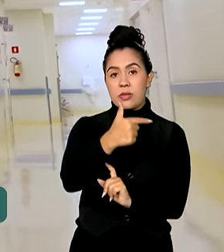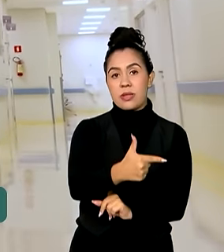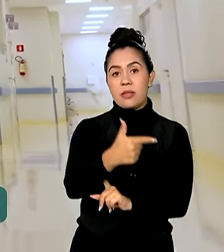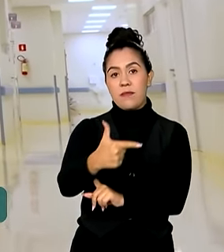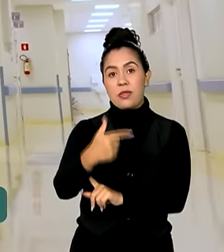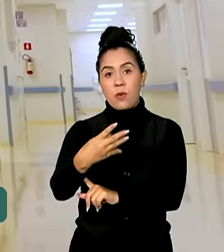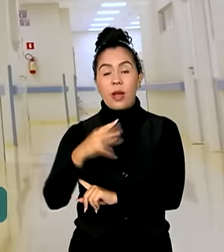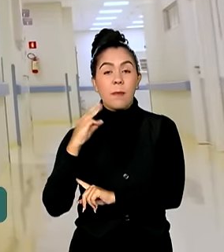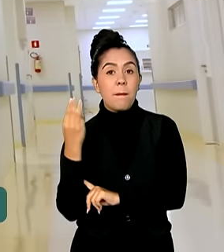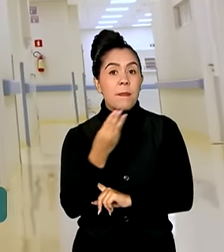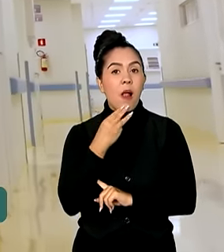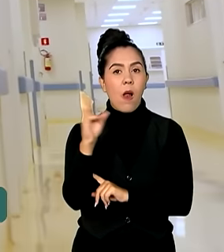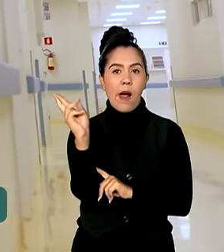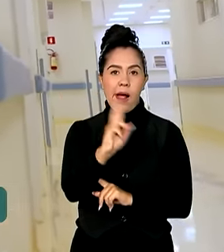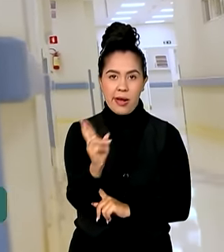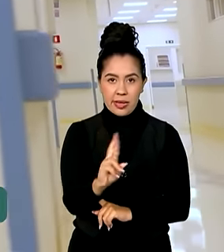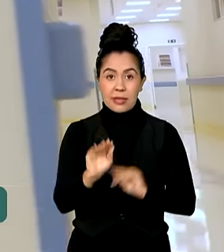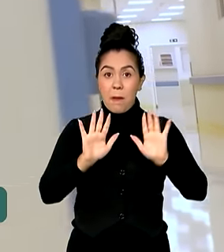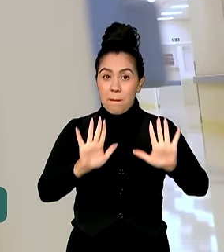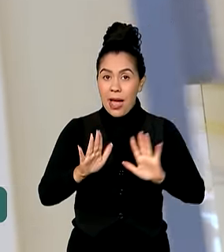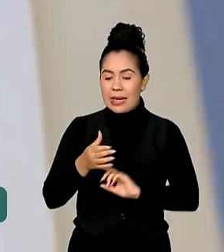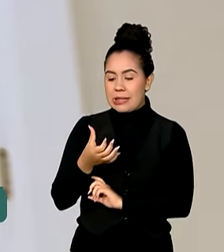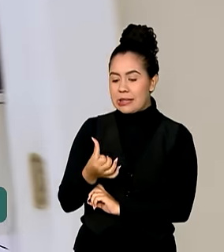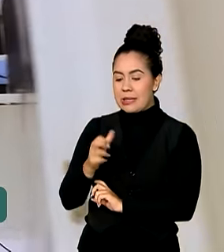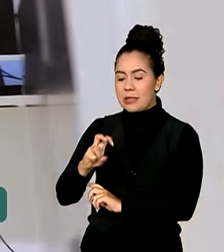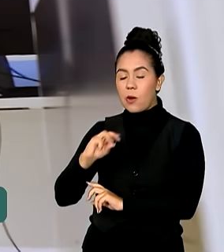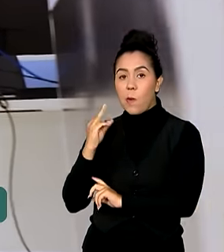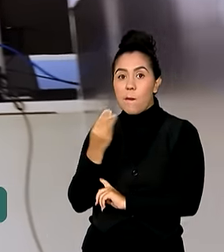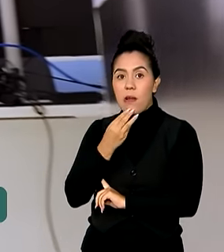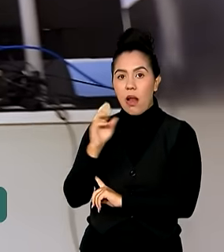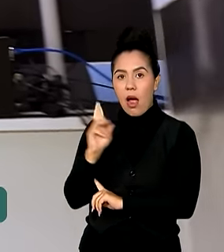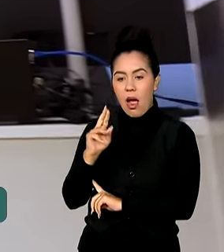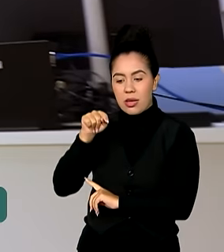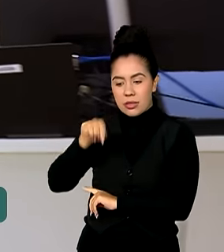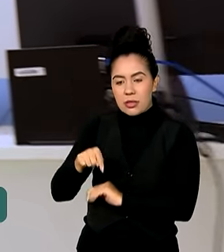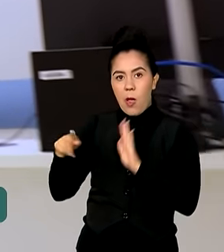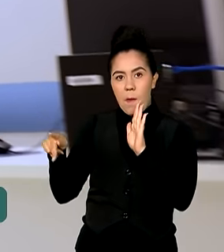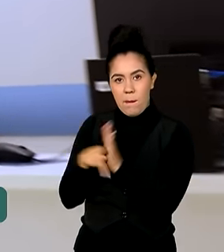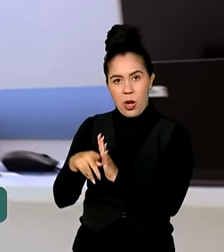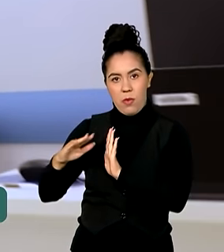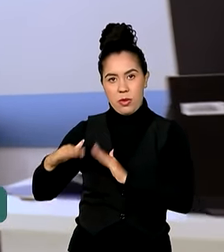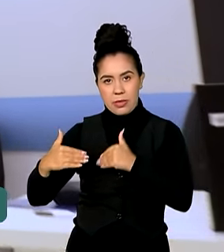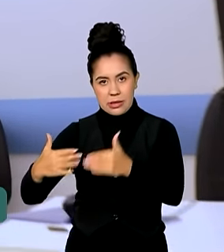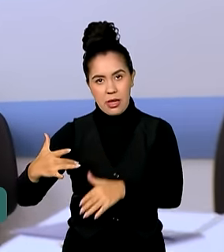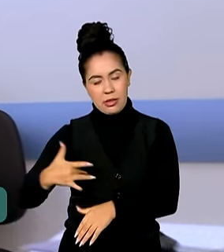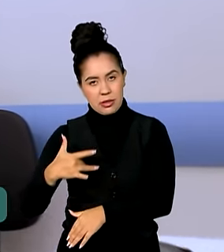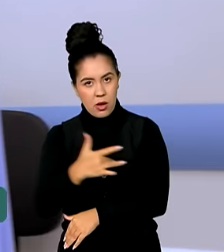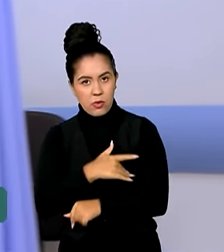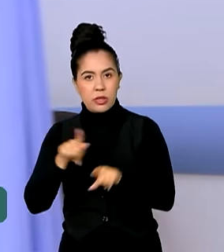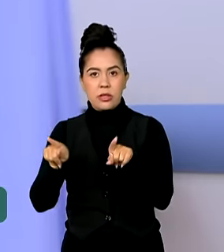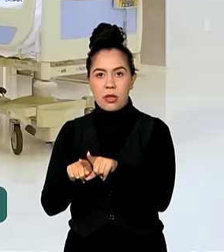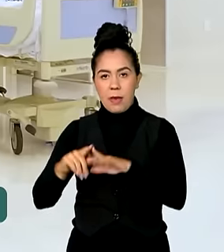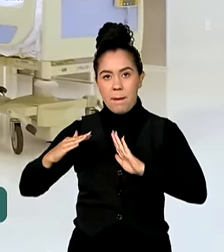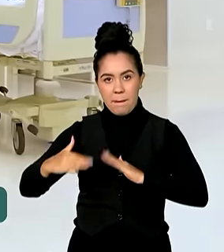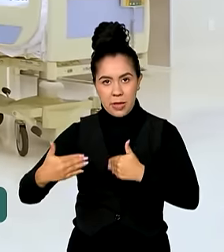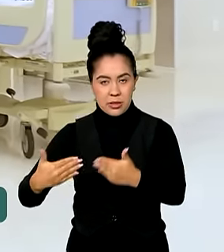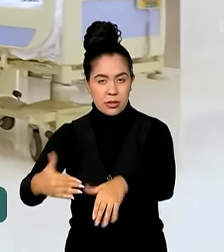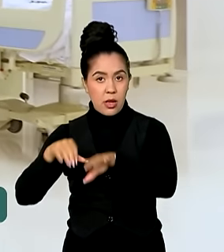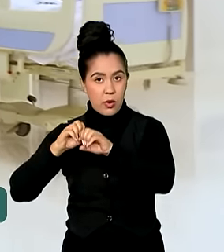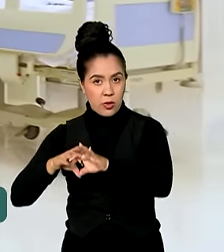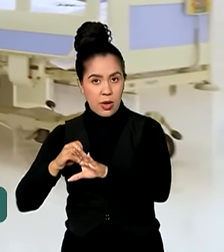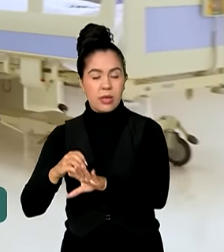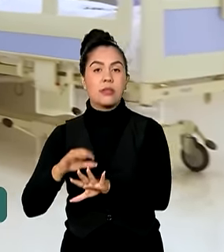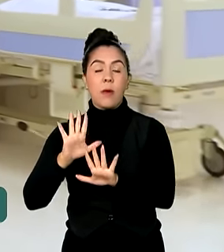de reais, sendo que quase 65 milhões vieram dos Ministérios da Saúde e da Educação. A